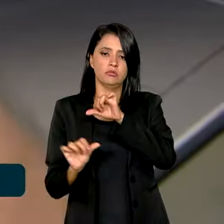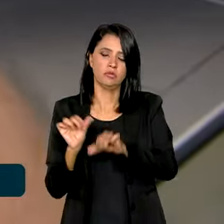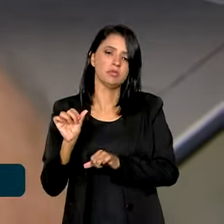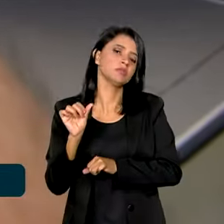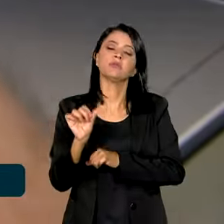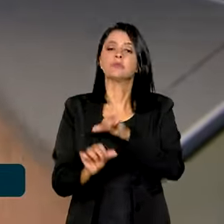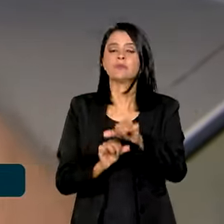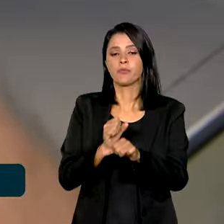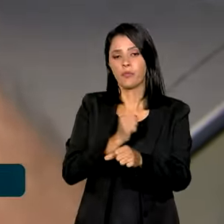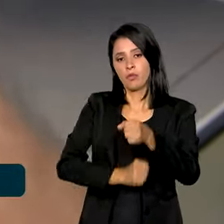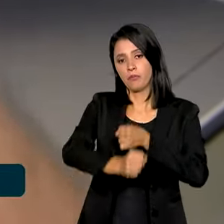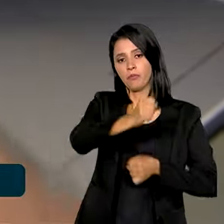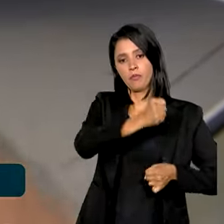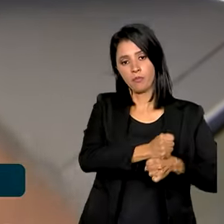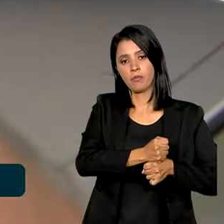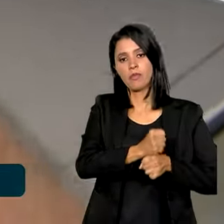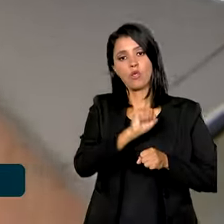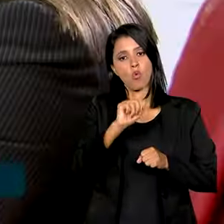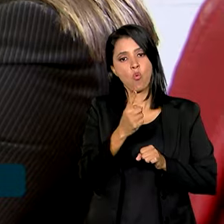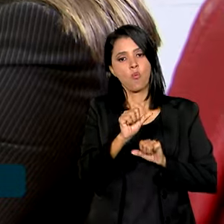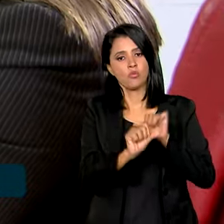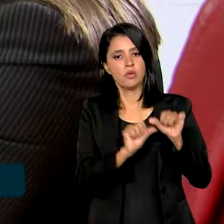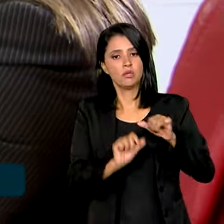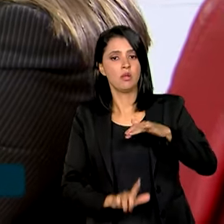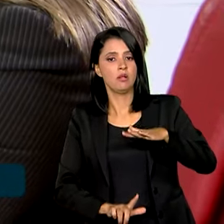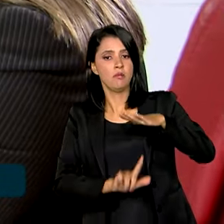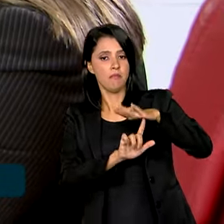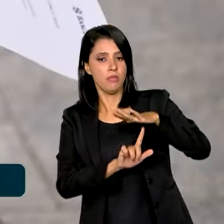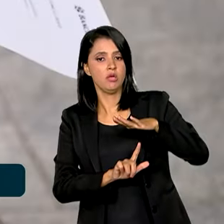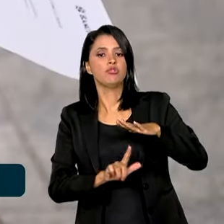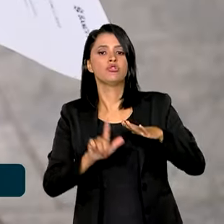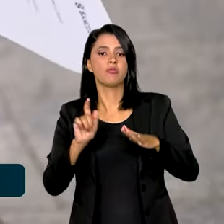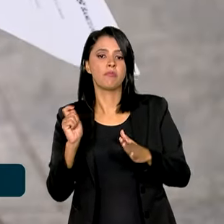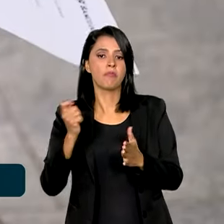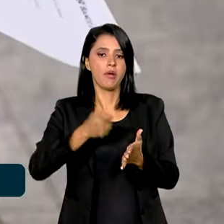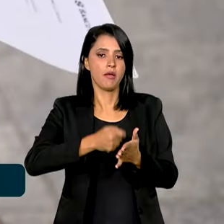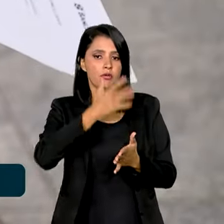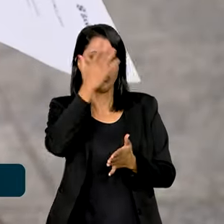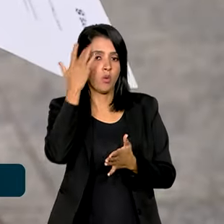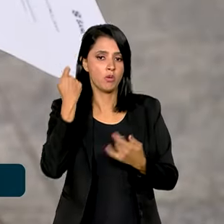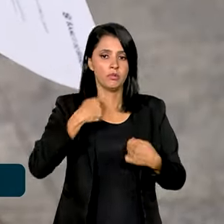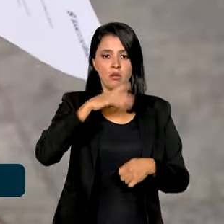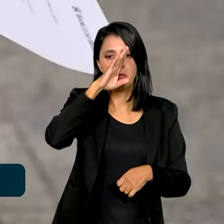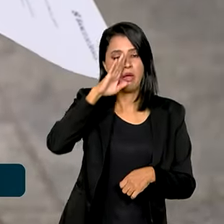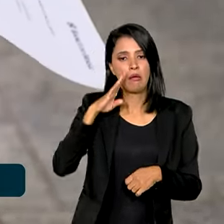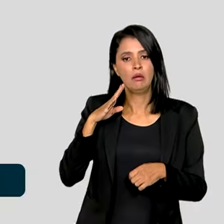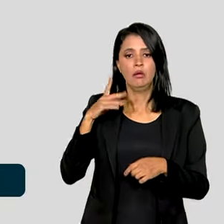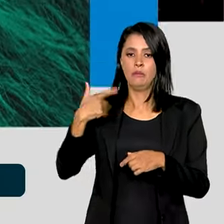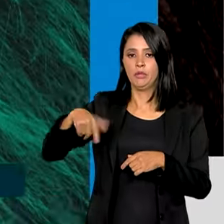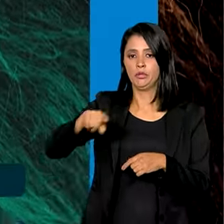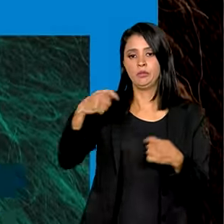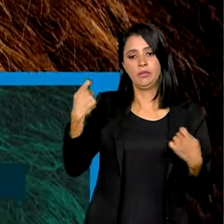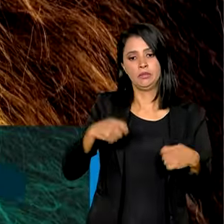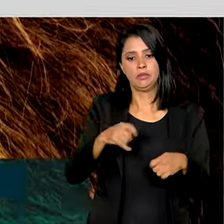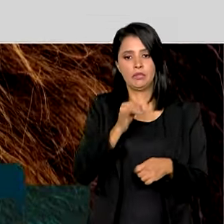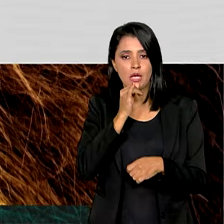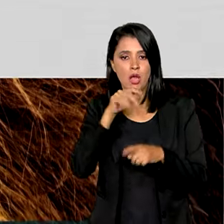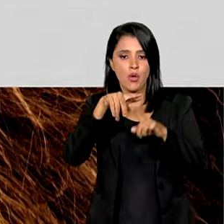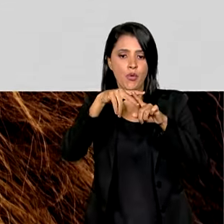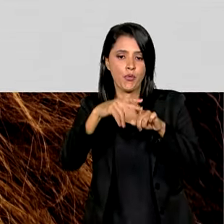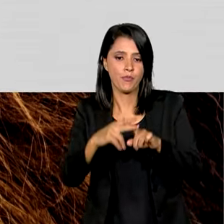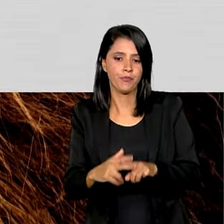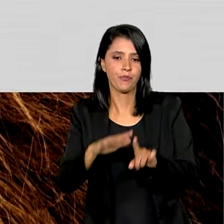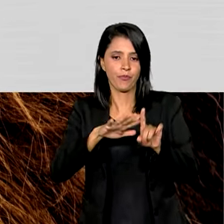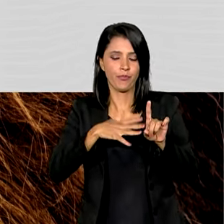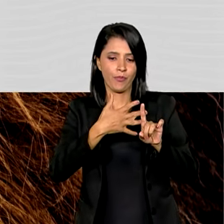ano passado, uma alteração no limite de isenção impactou quem precisa declarar. Com a correção da